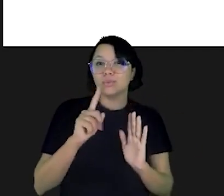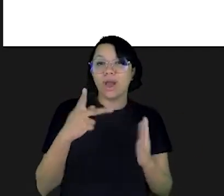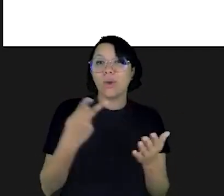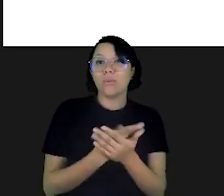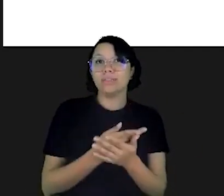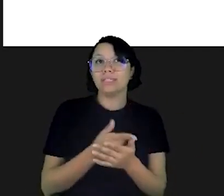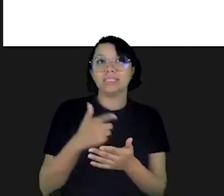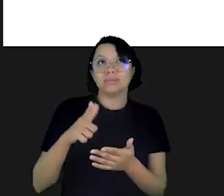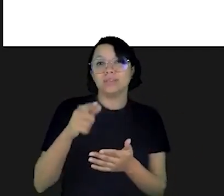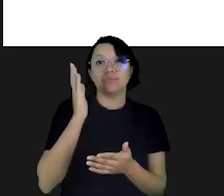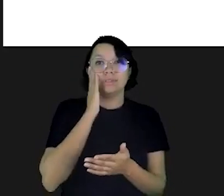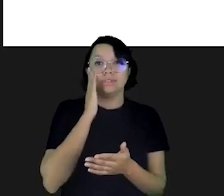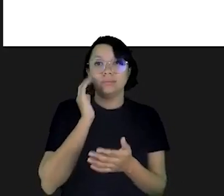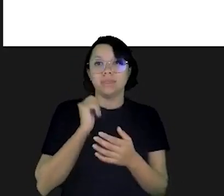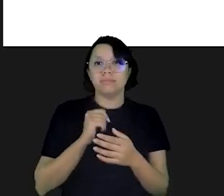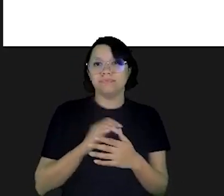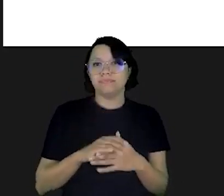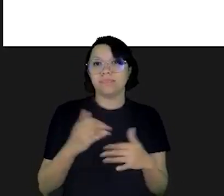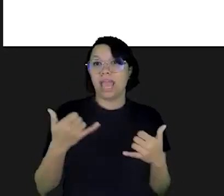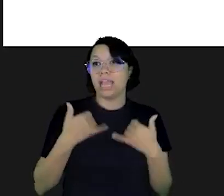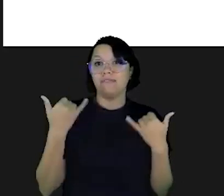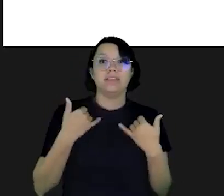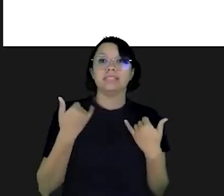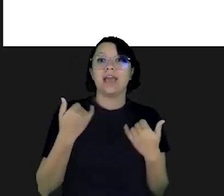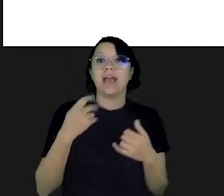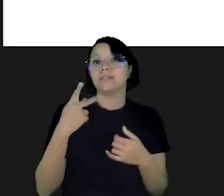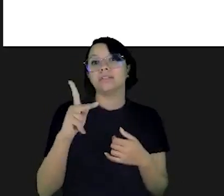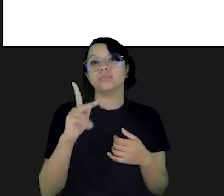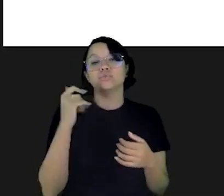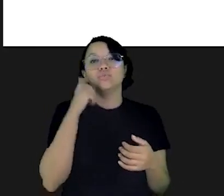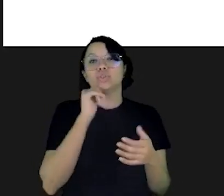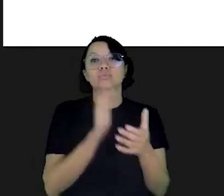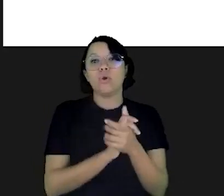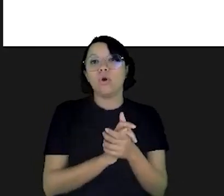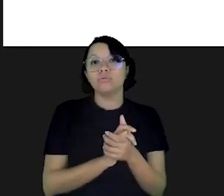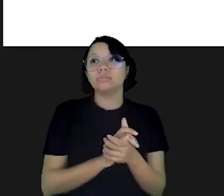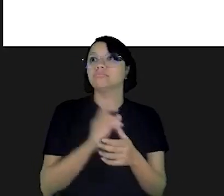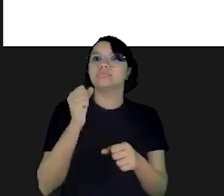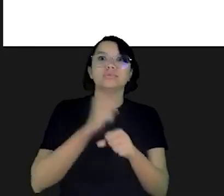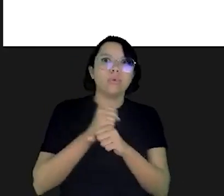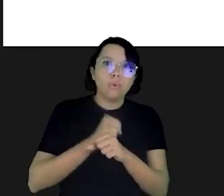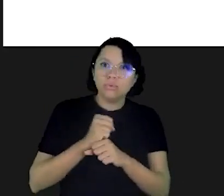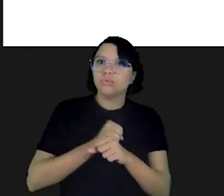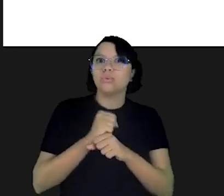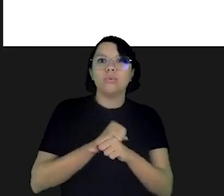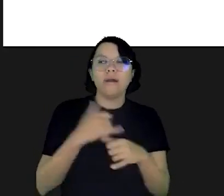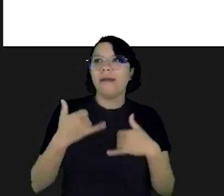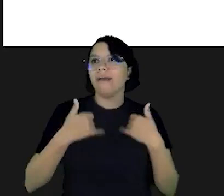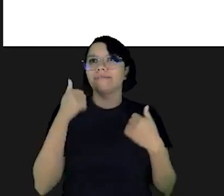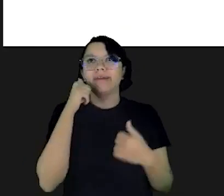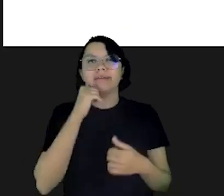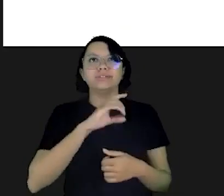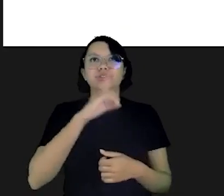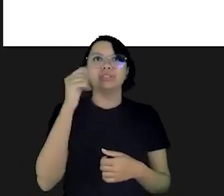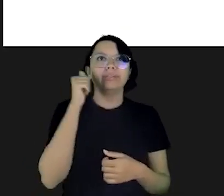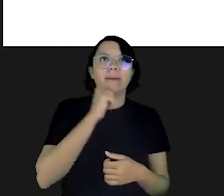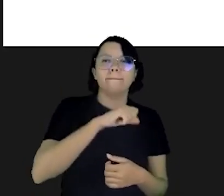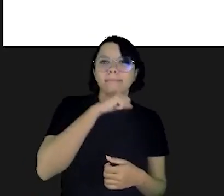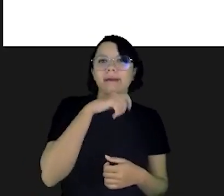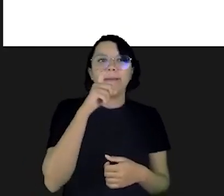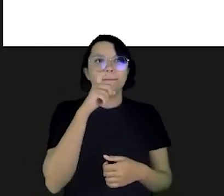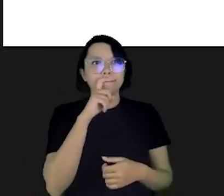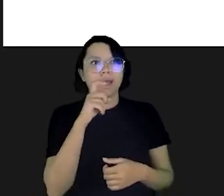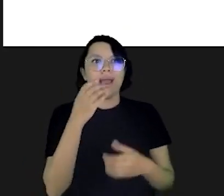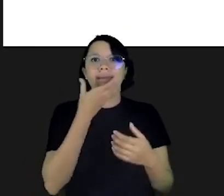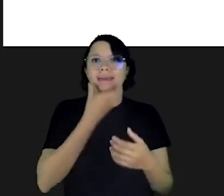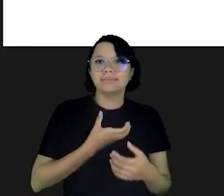uma falha no seu planejamento imprevisto não aniversário da sua mulher tem todo ano natal tem todo ano aniversário do seu filho tem